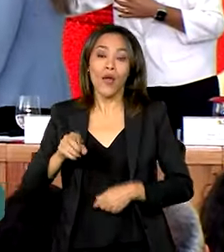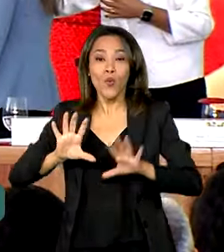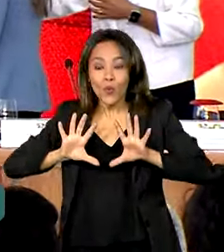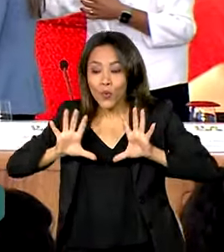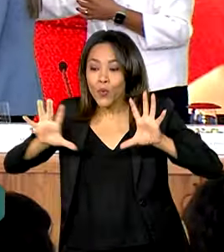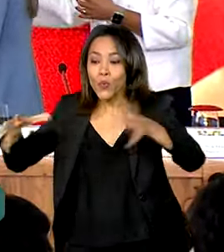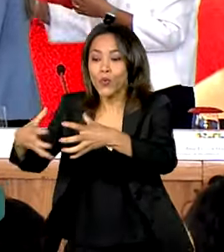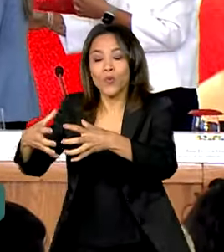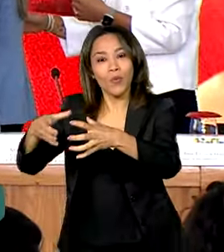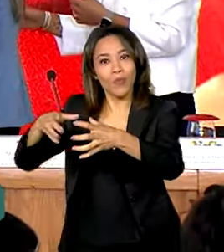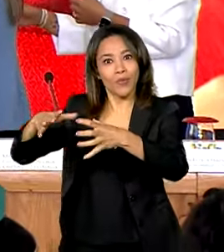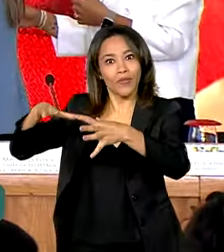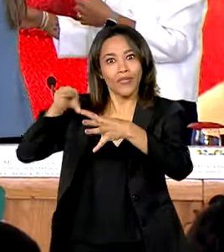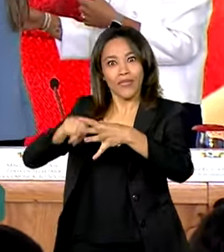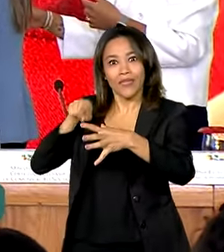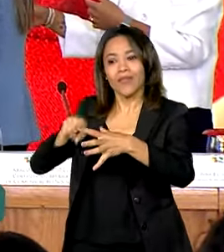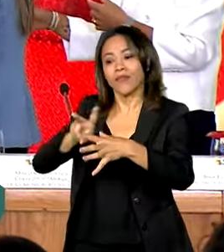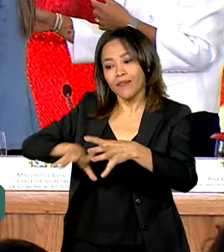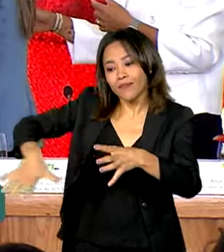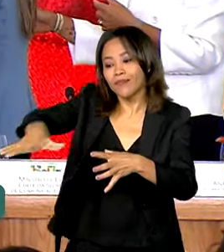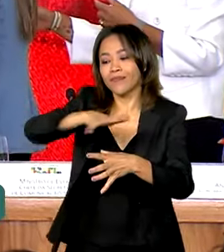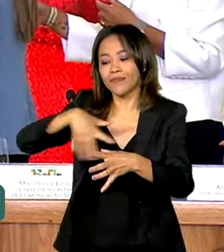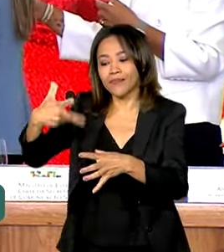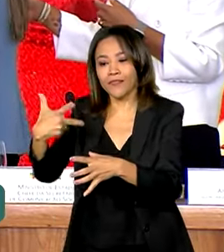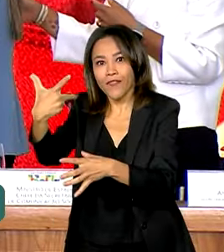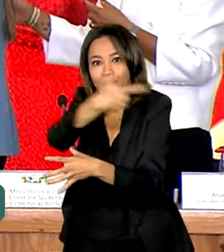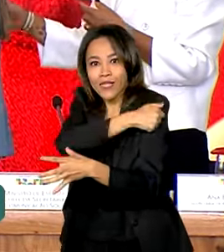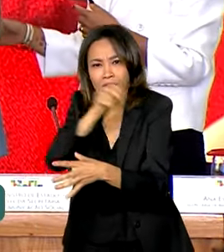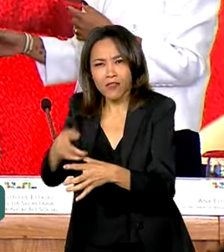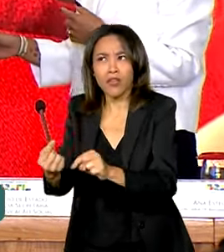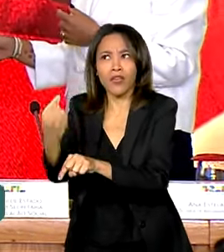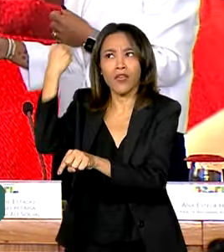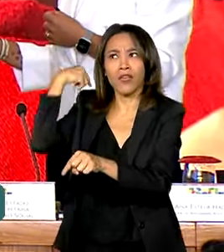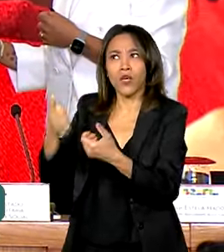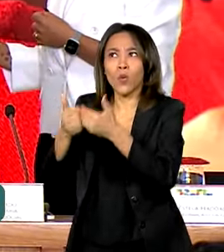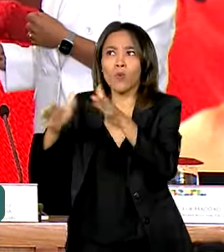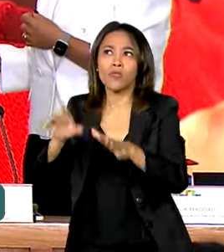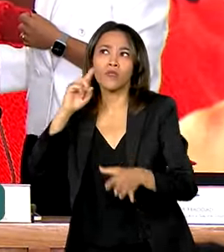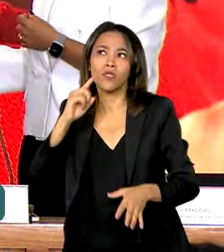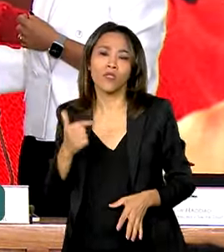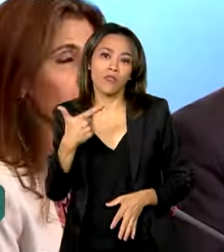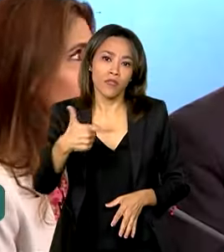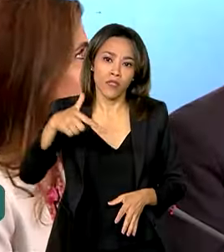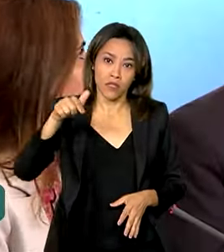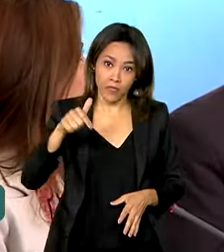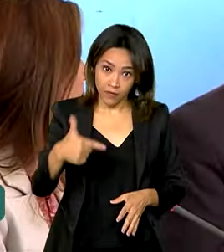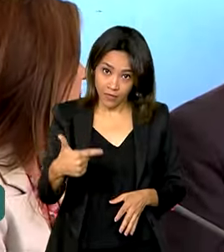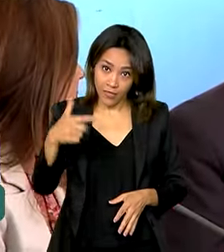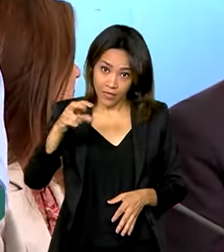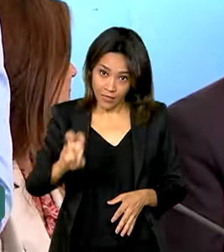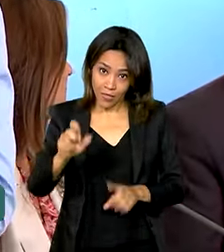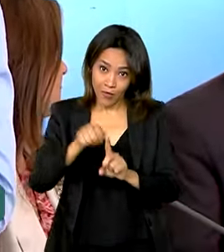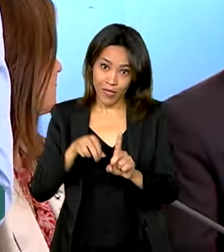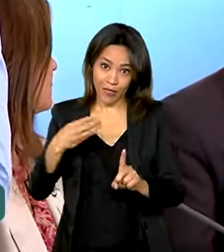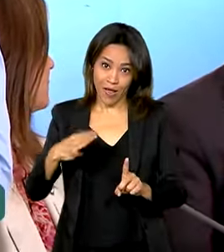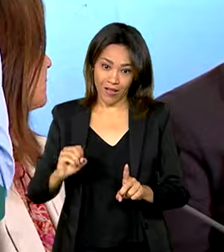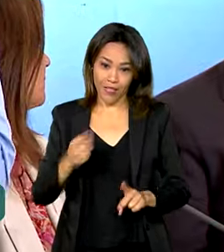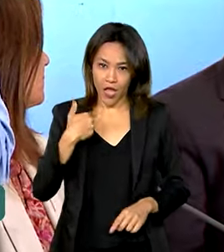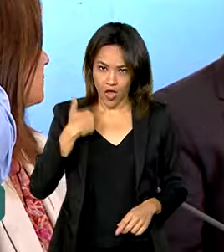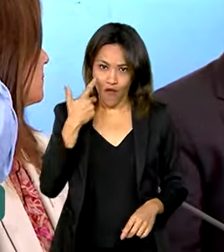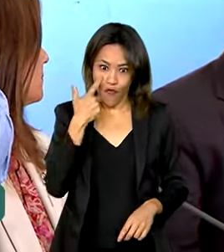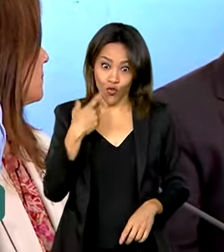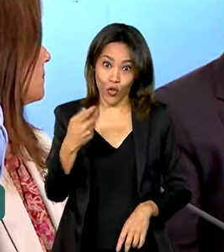campanha nacional de vacinação contra a doença, que começou no dia 25 de março. Vou tomar aqui agora a vacina